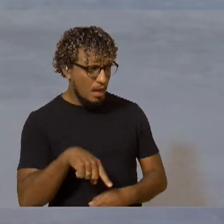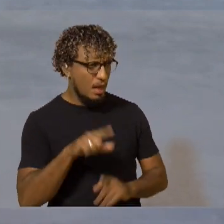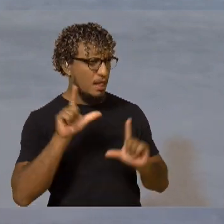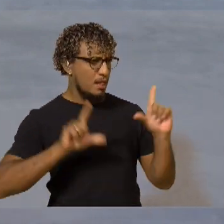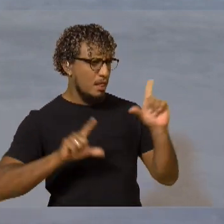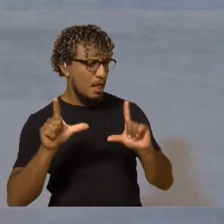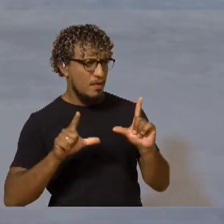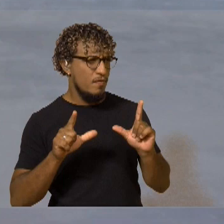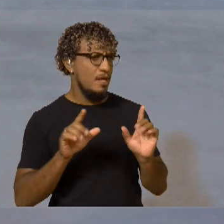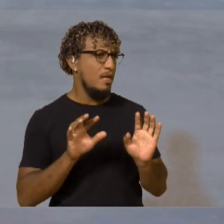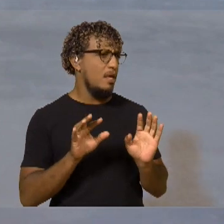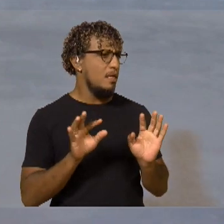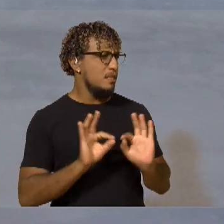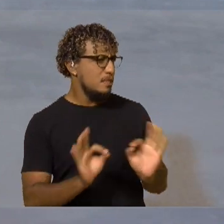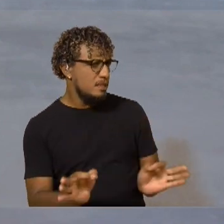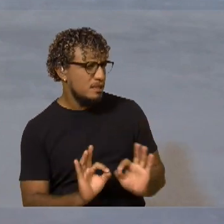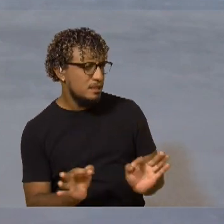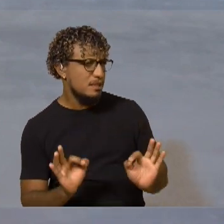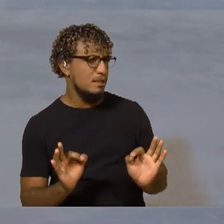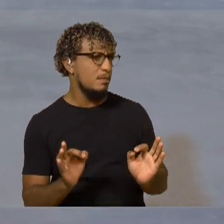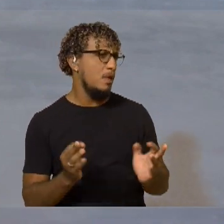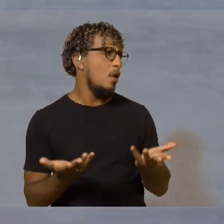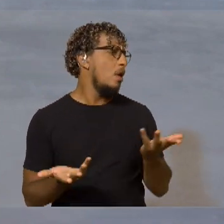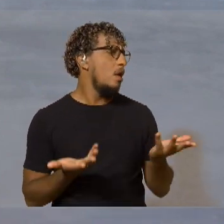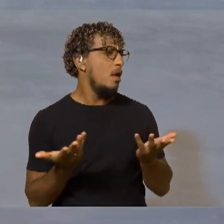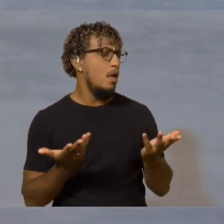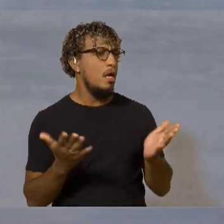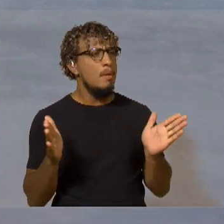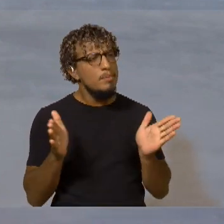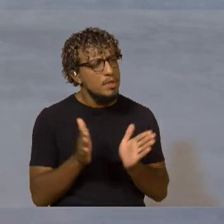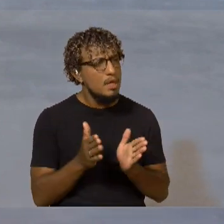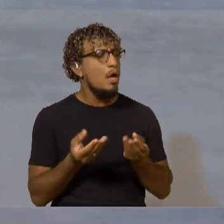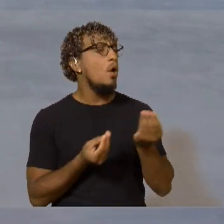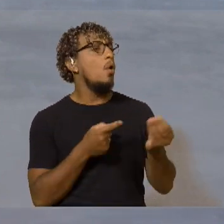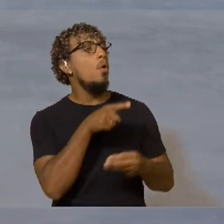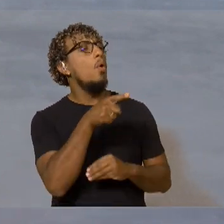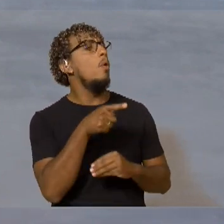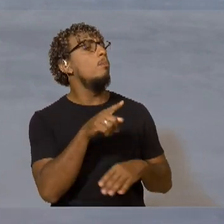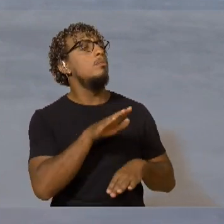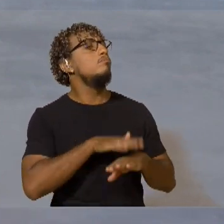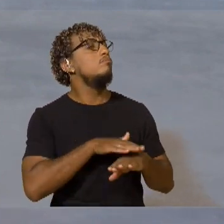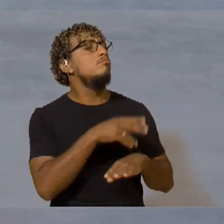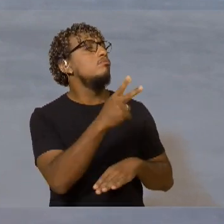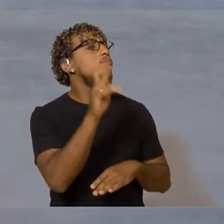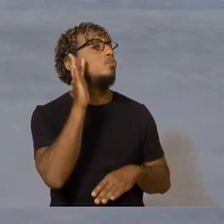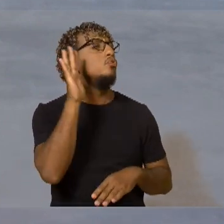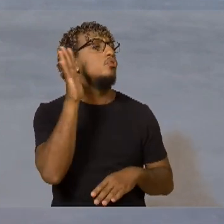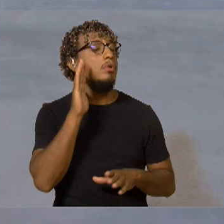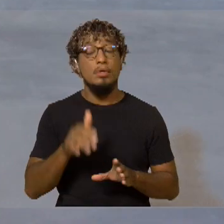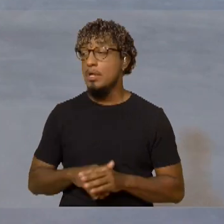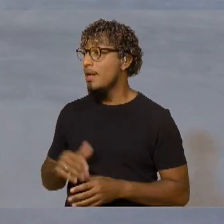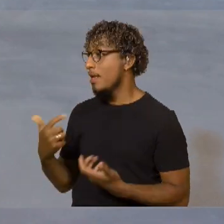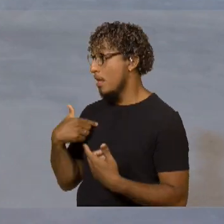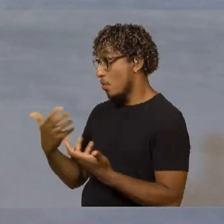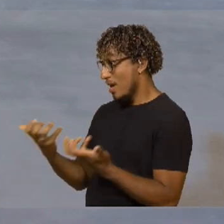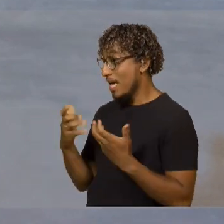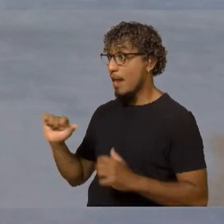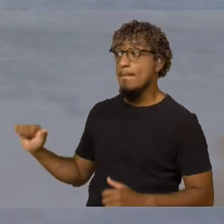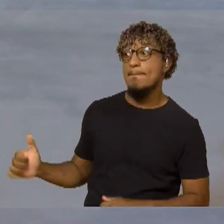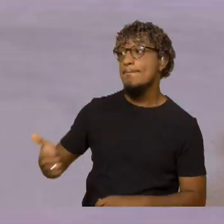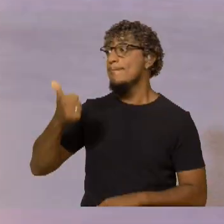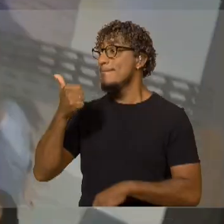média ou uma TV pequena? Como é, professor? O você sonha? Eu quero a melhor TV